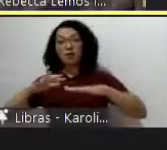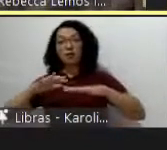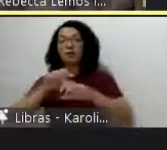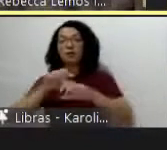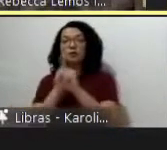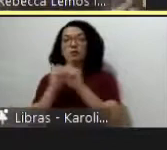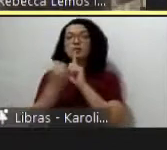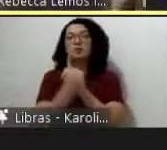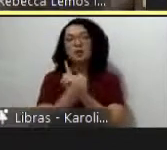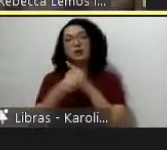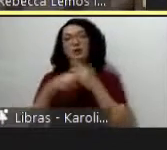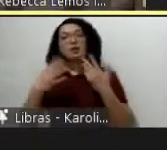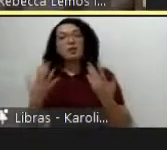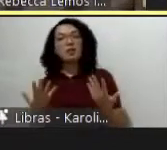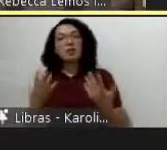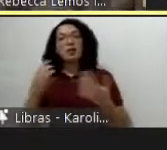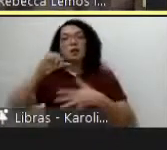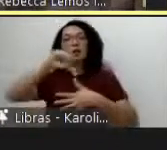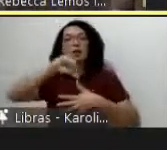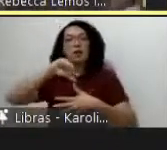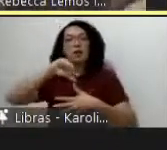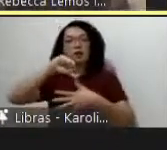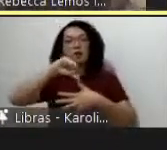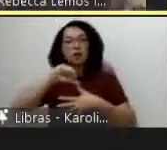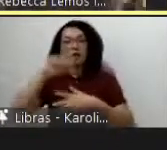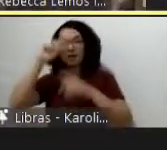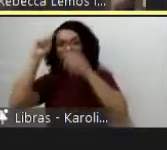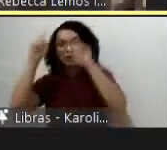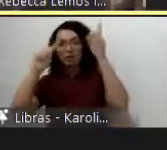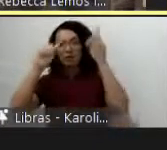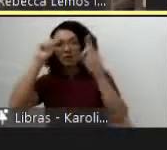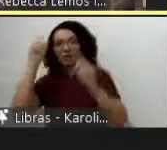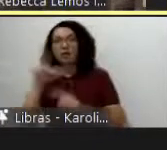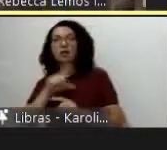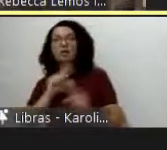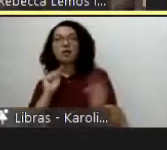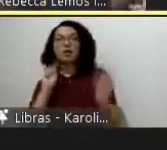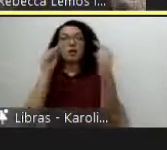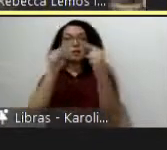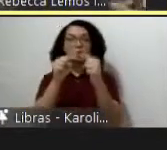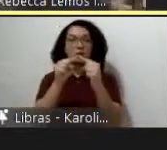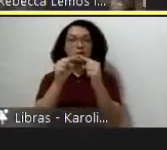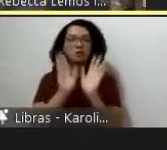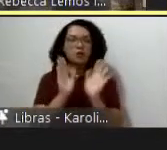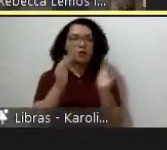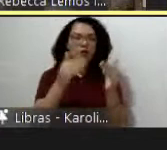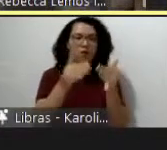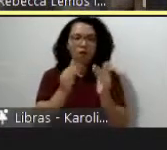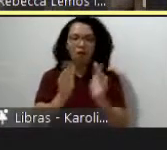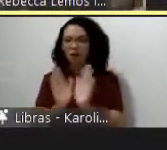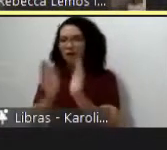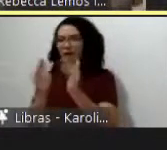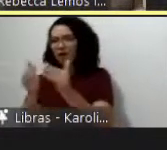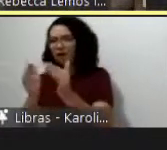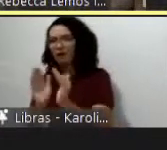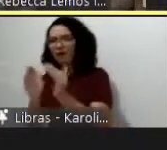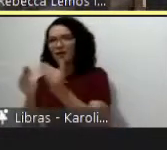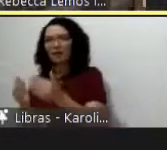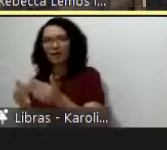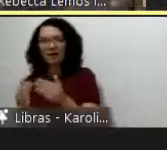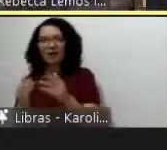-americanos que não é uma ideia nova implica esse olhar regional diverso que inclua